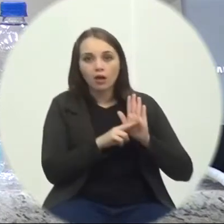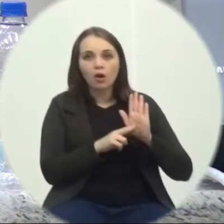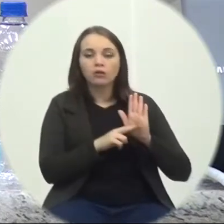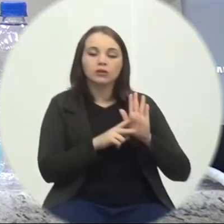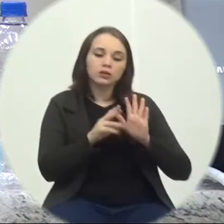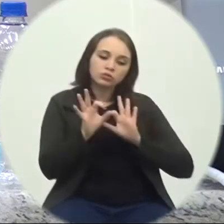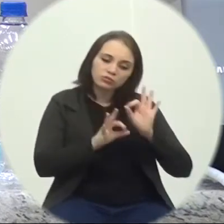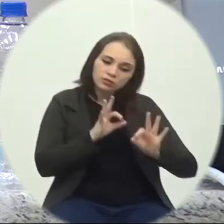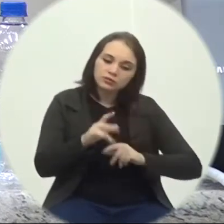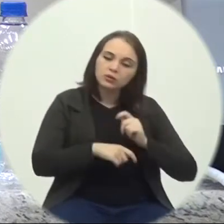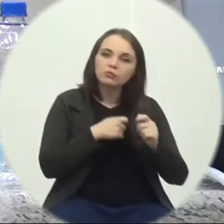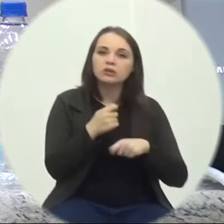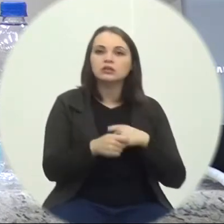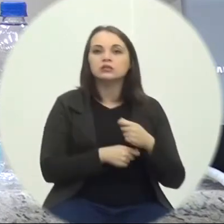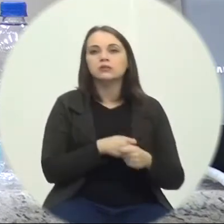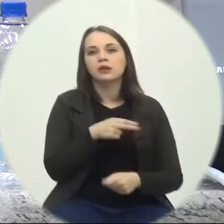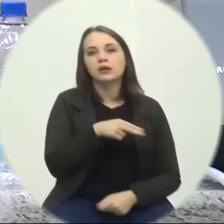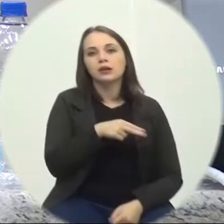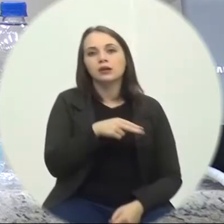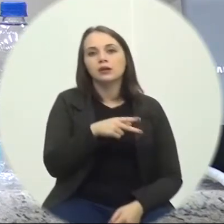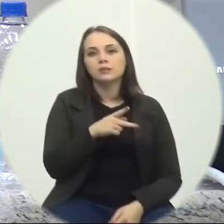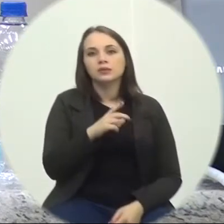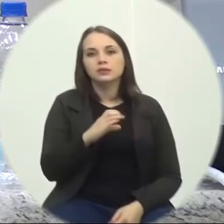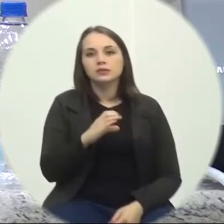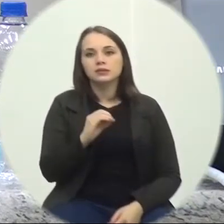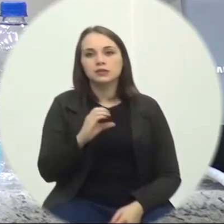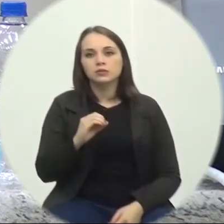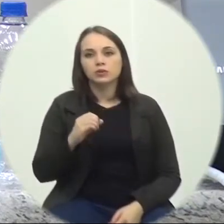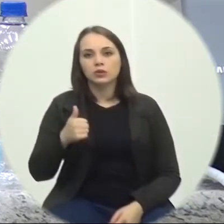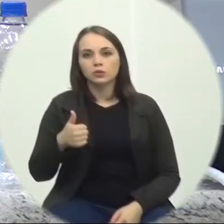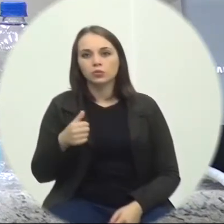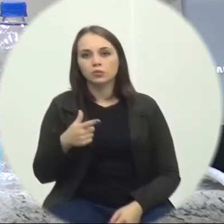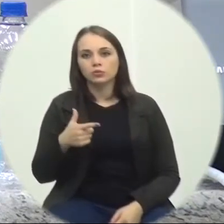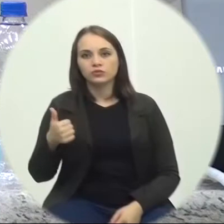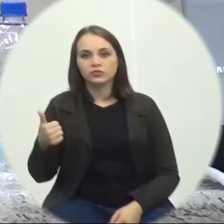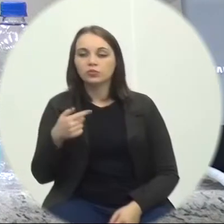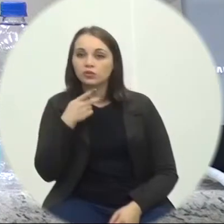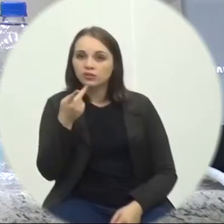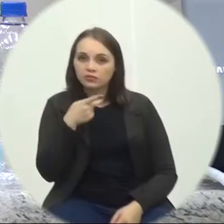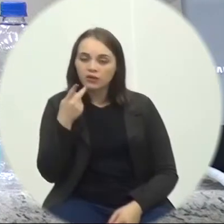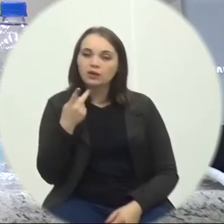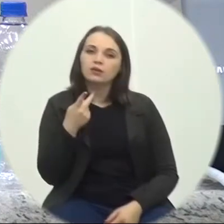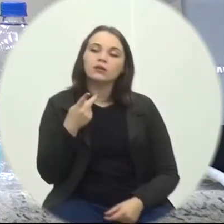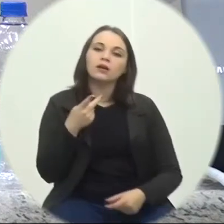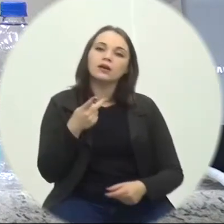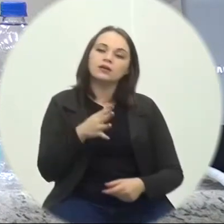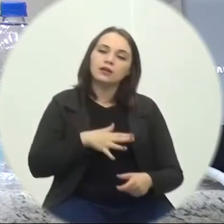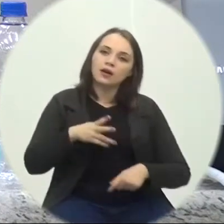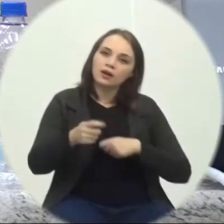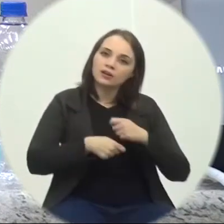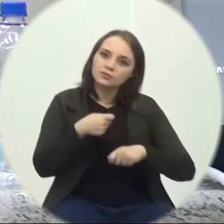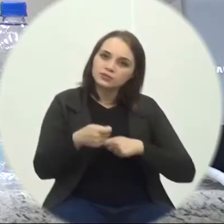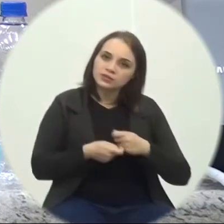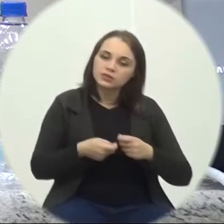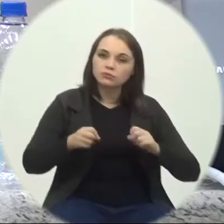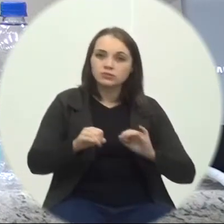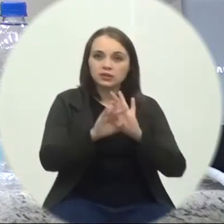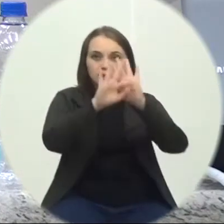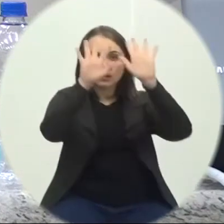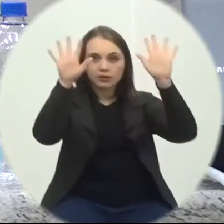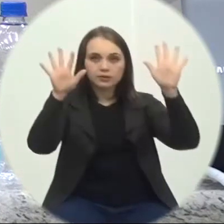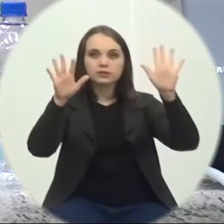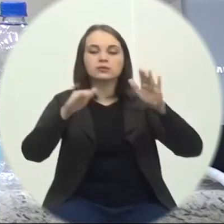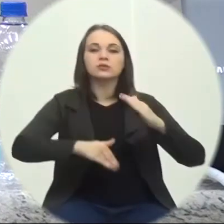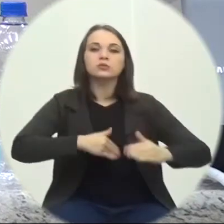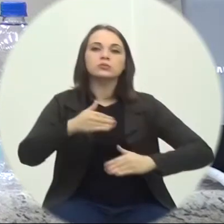Administrativa Circulada MPC 001-2021 Que trata Sobre medidas Administrativas Relativas A transparência No processo